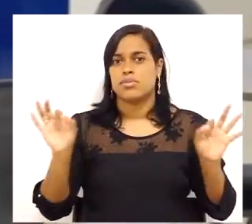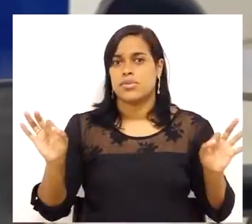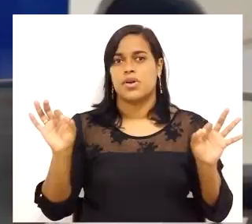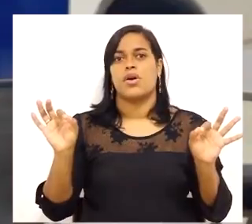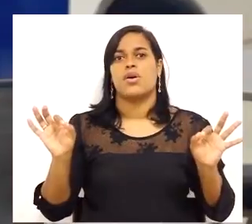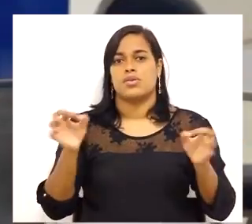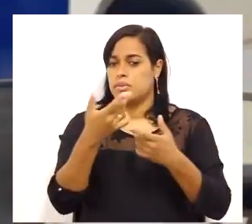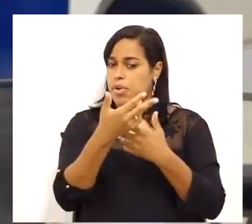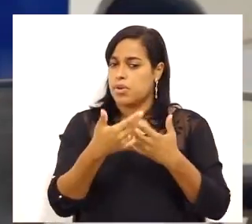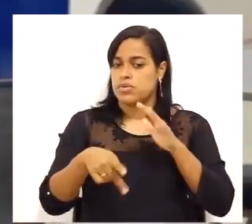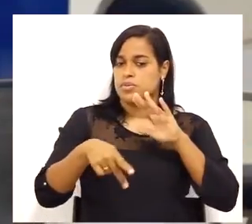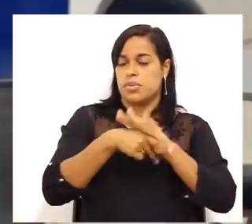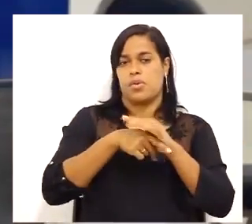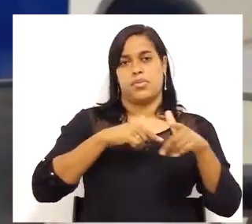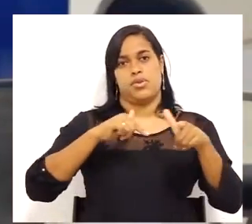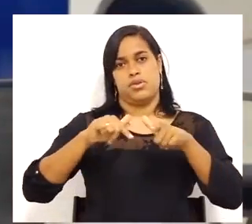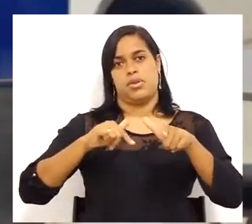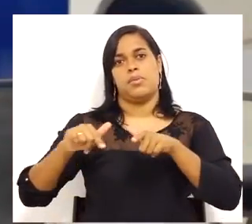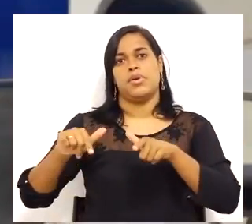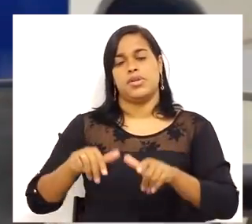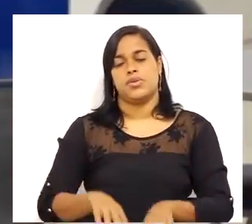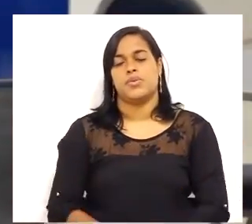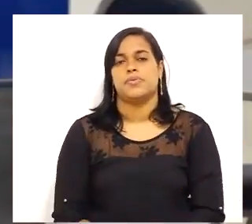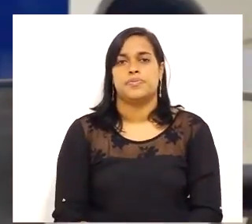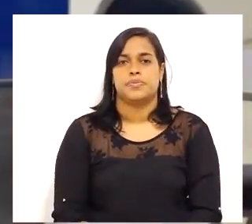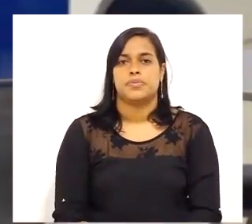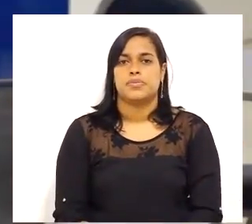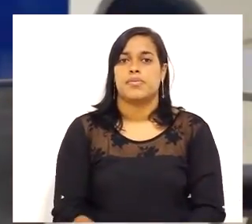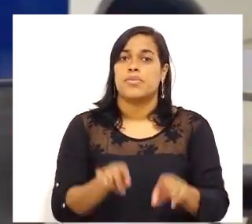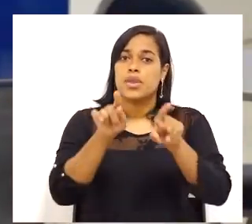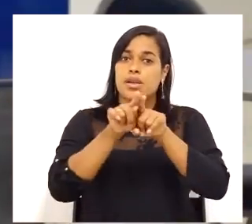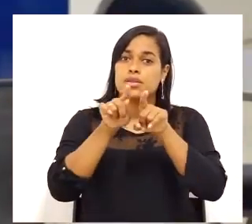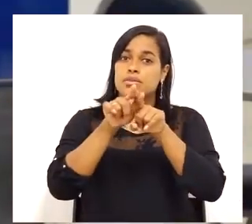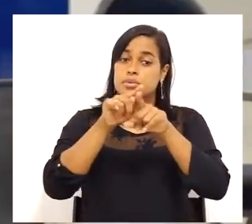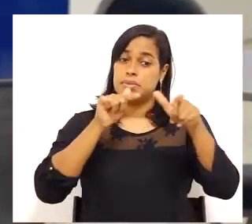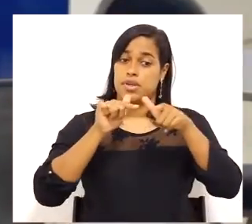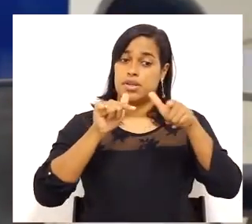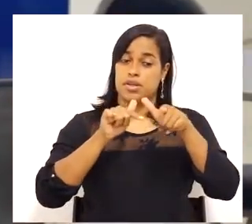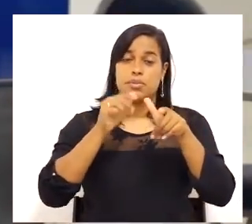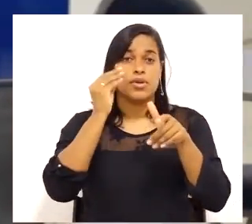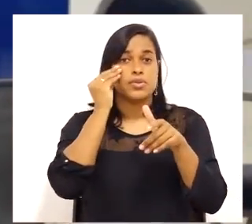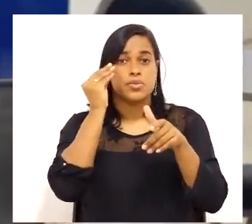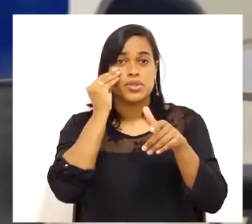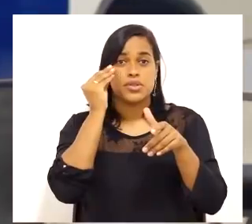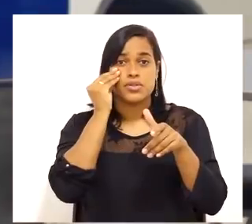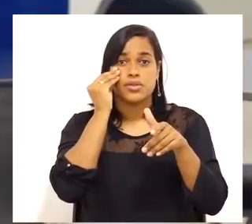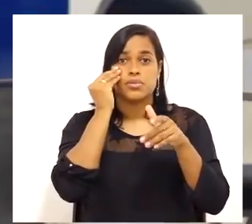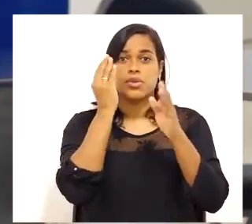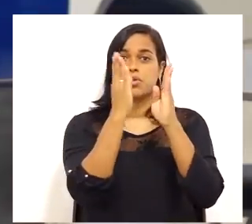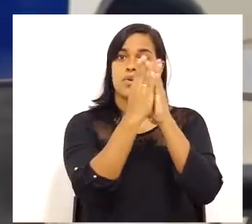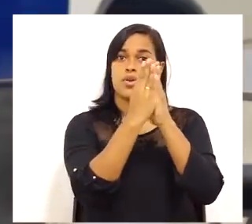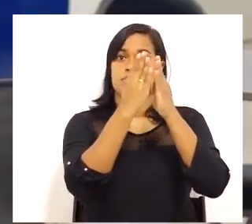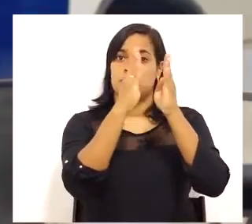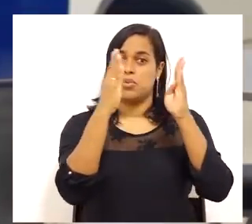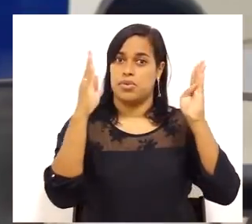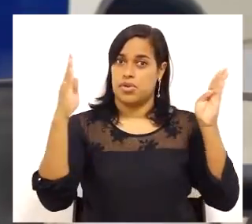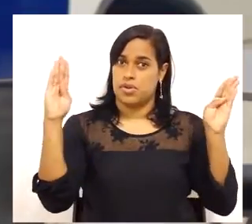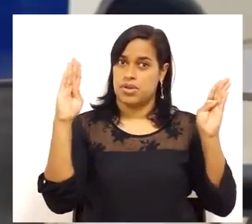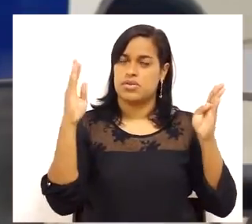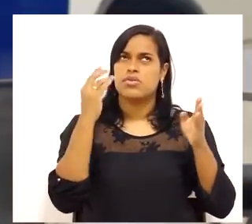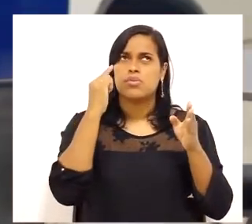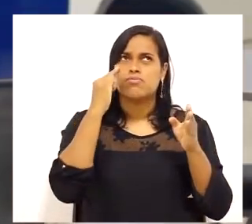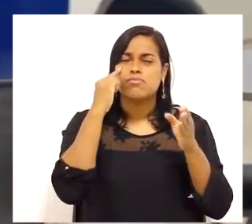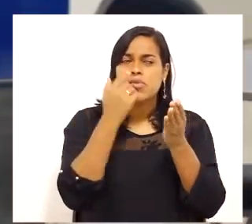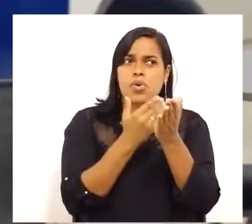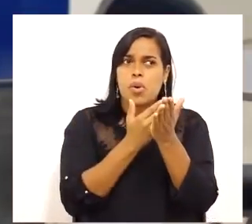empresas que trabalham com os serviços. Para quem trabalha especificamente no ramo das bibliotecas, nós agora já começamos a